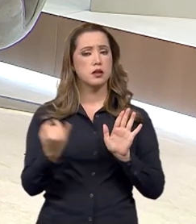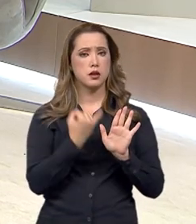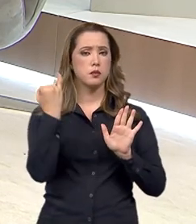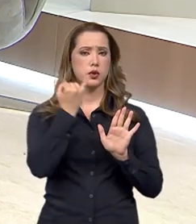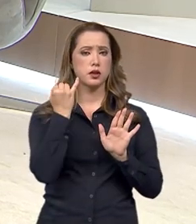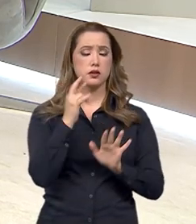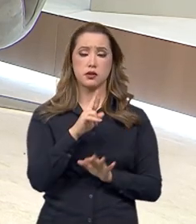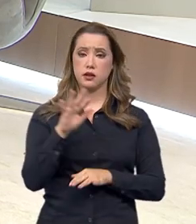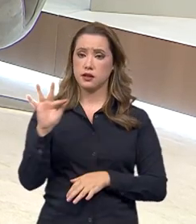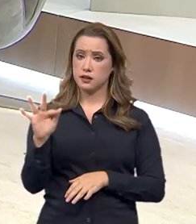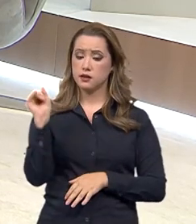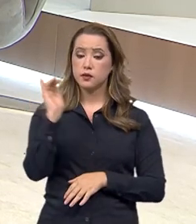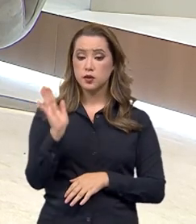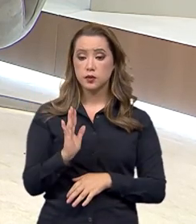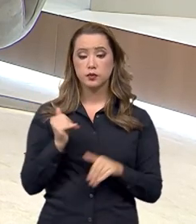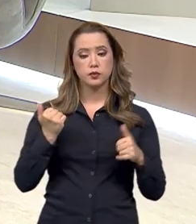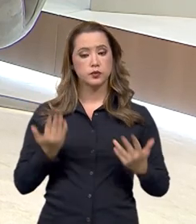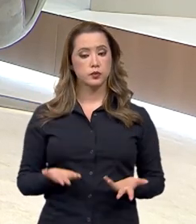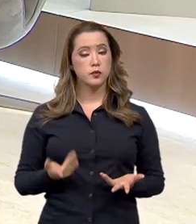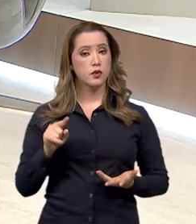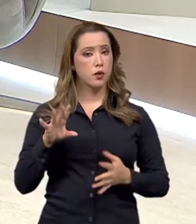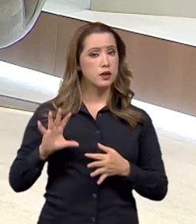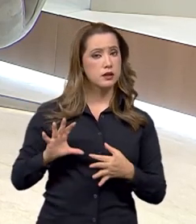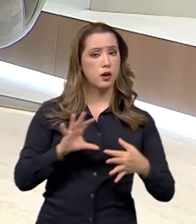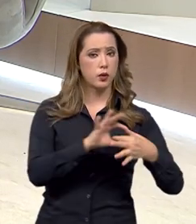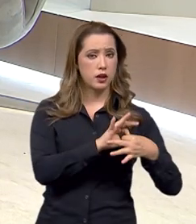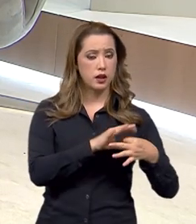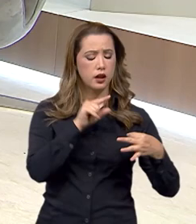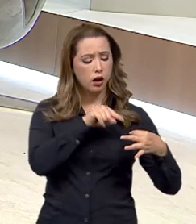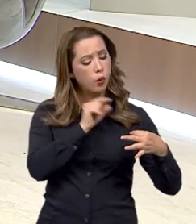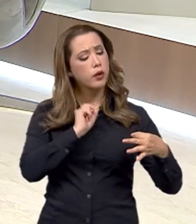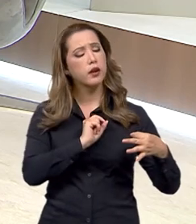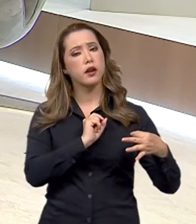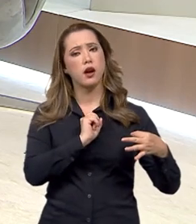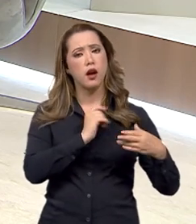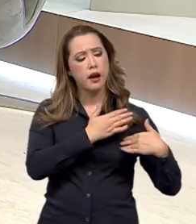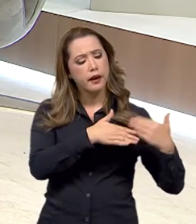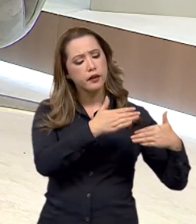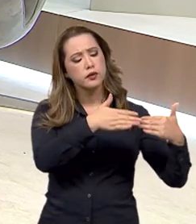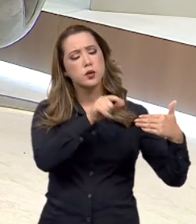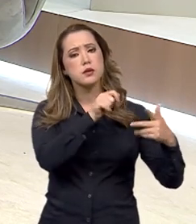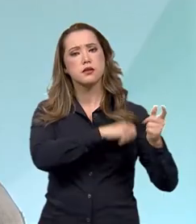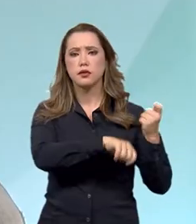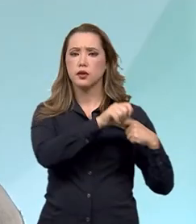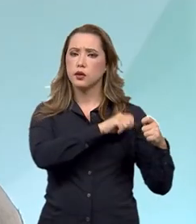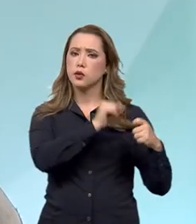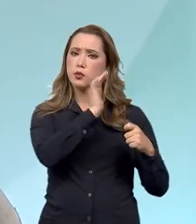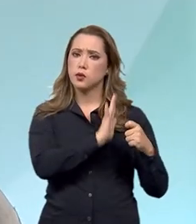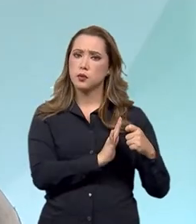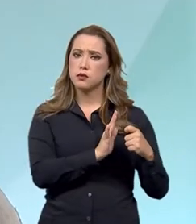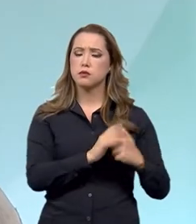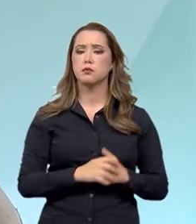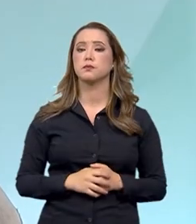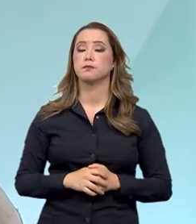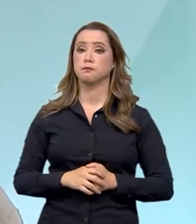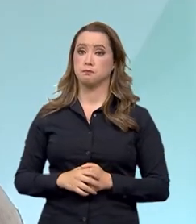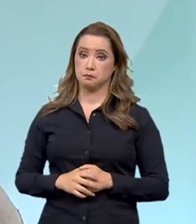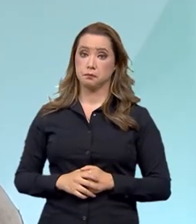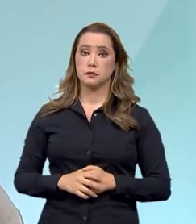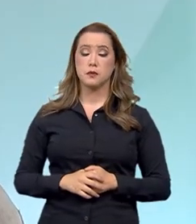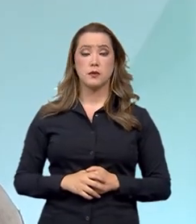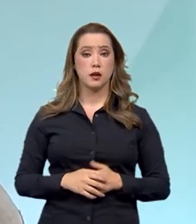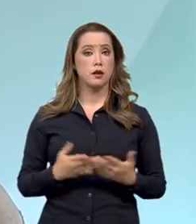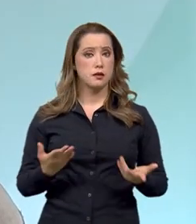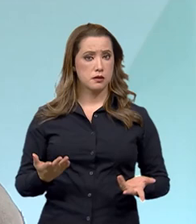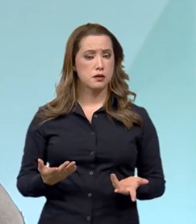Federal no Brasil? Quer dizer, ela está diretamente ligada ao funcionamento da economia do país? Sim, o Paulo, os tributos